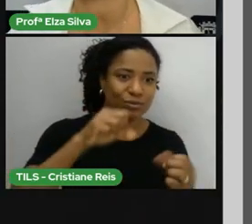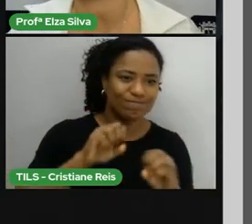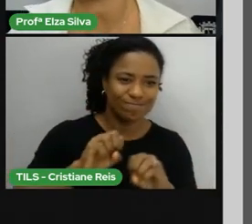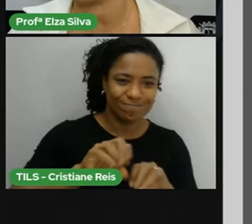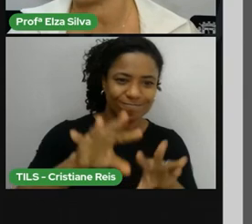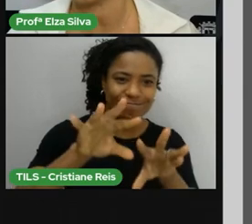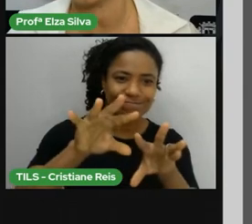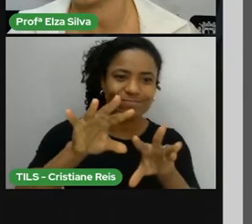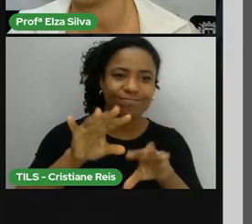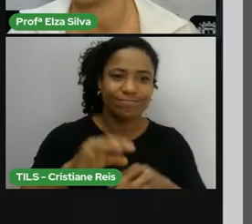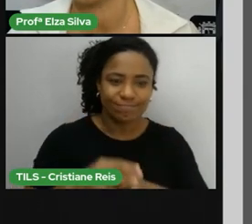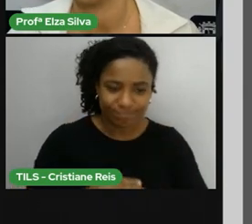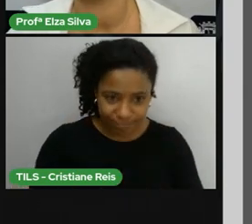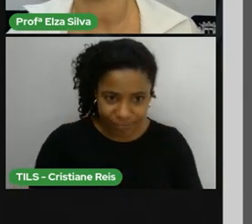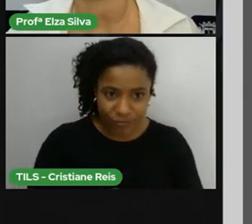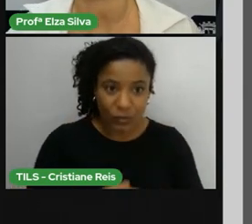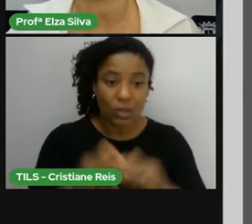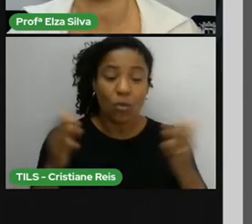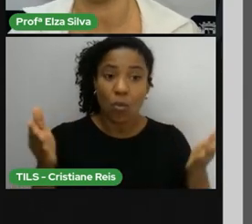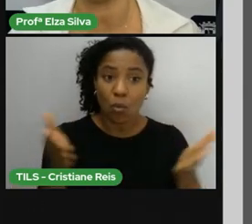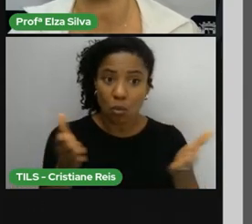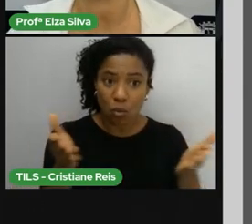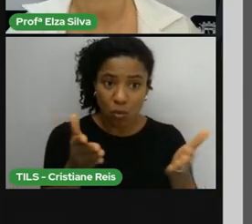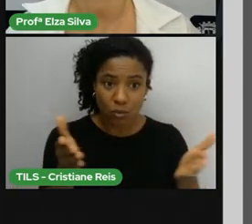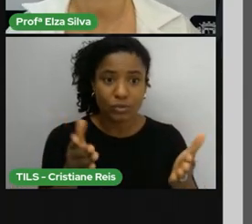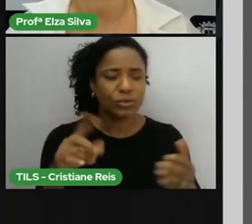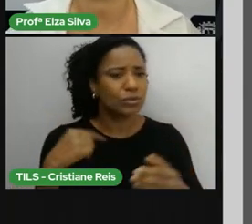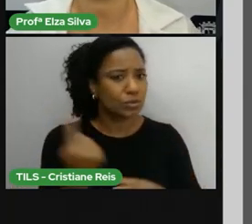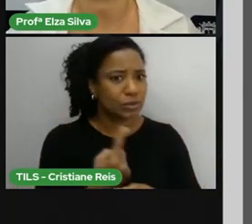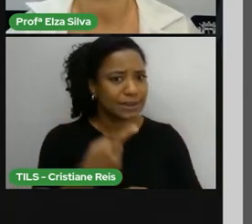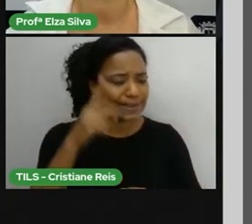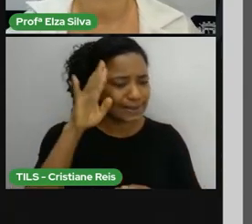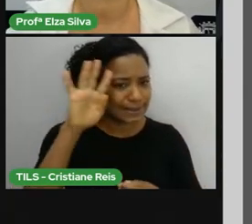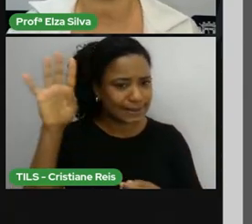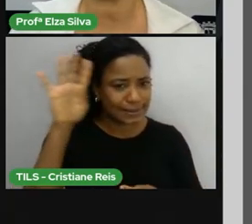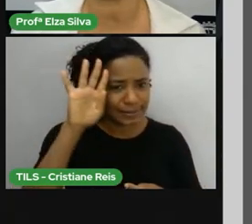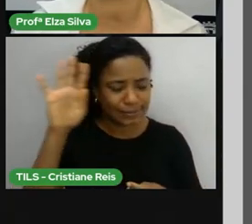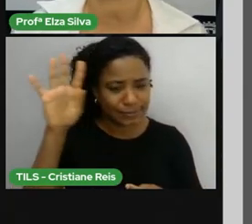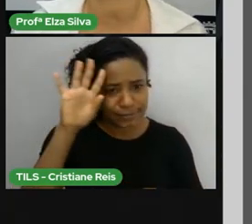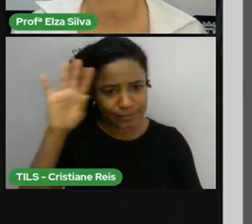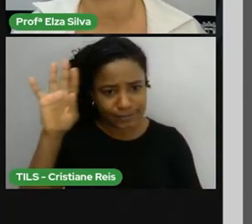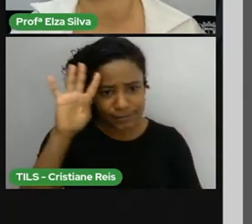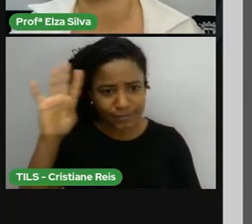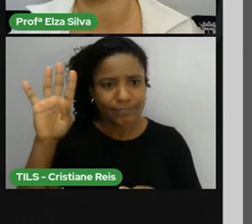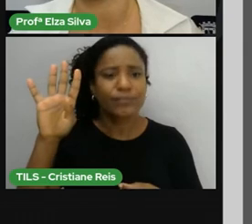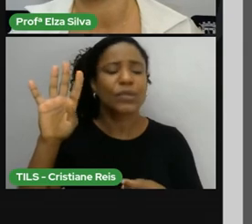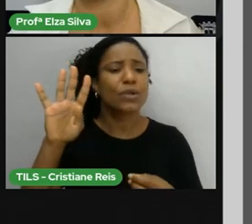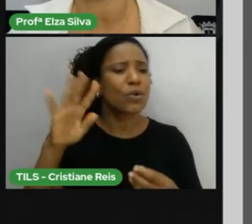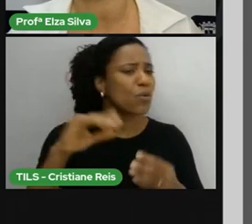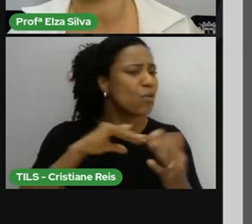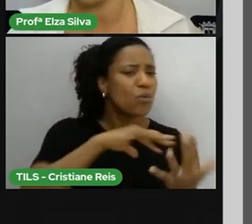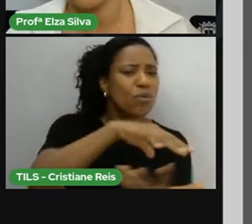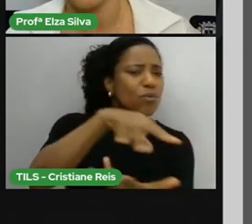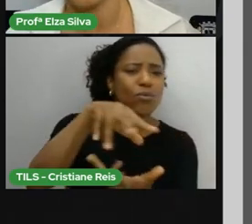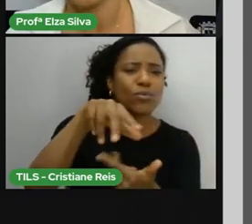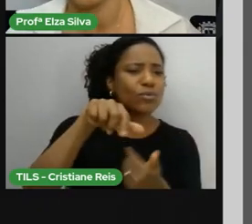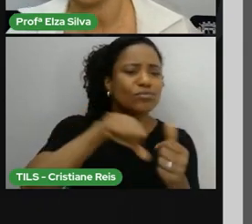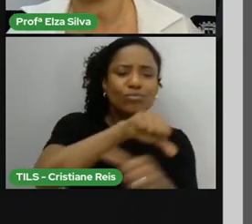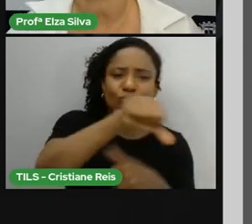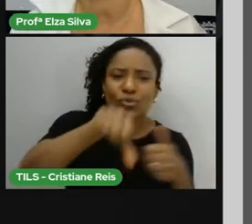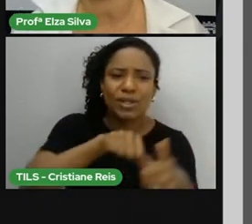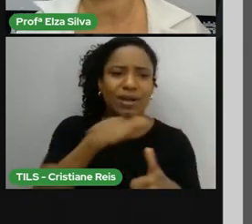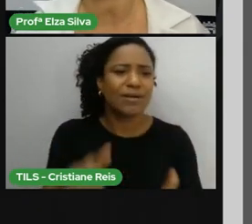hoje com essa reflexão. Precisamos utilizar meios para mudar o mundo para melhor.